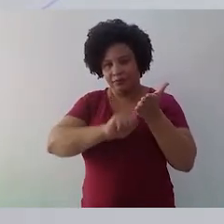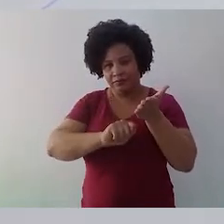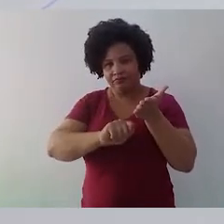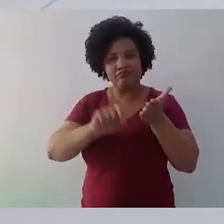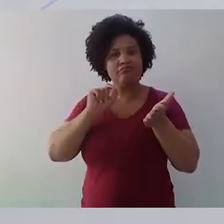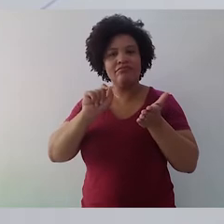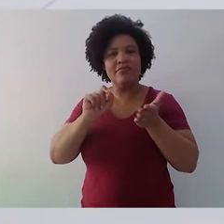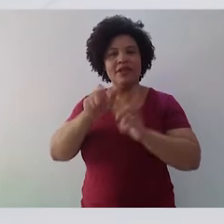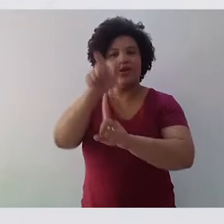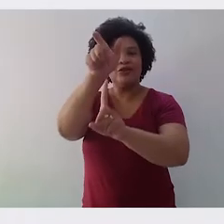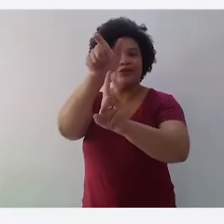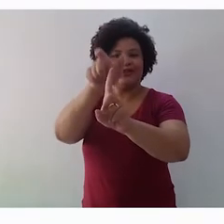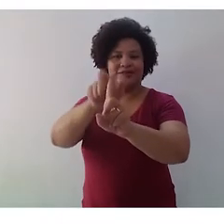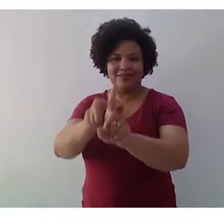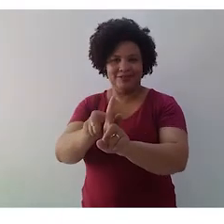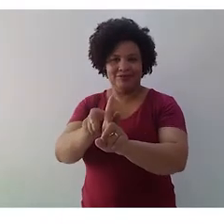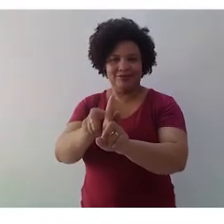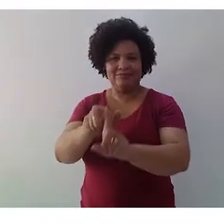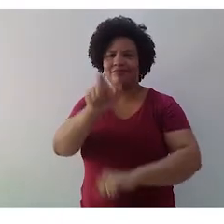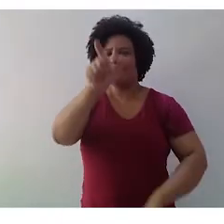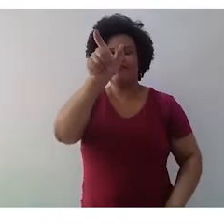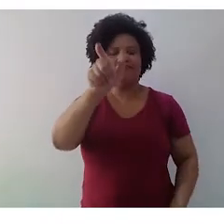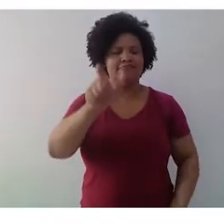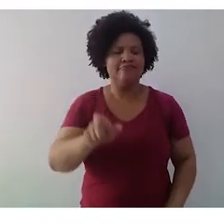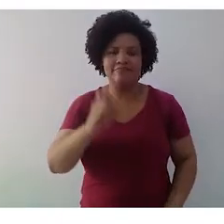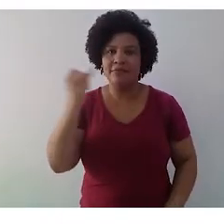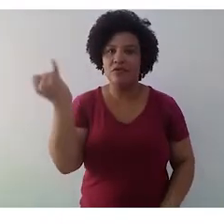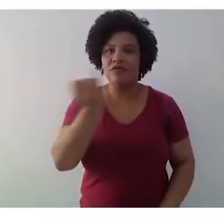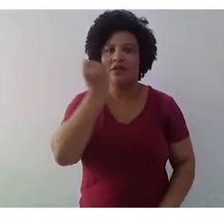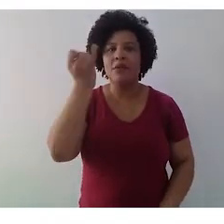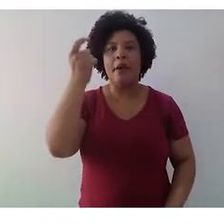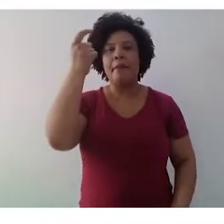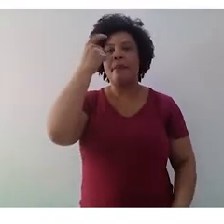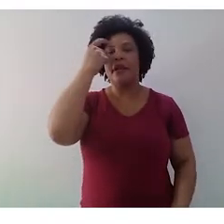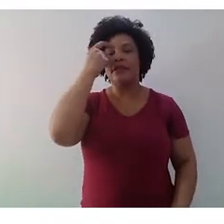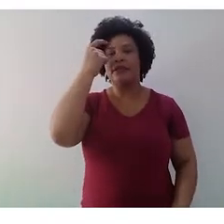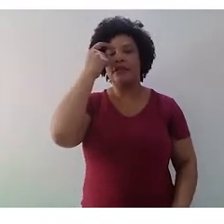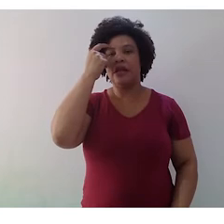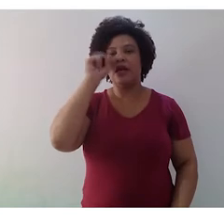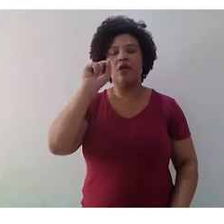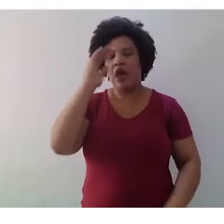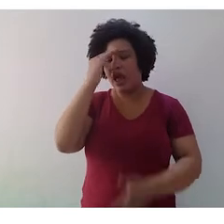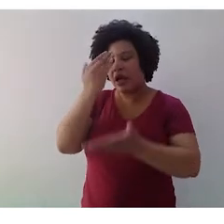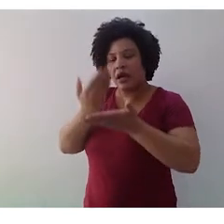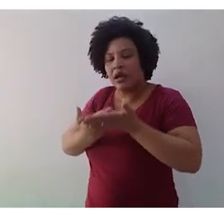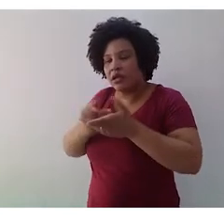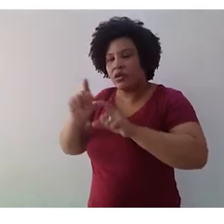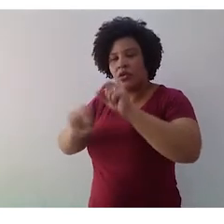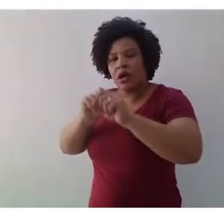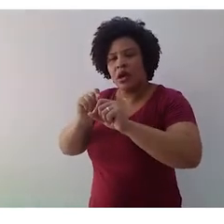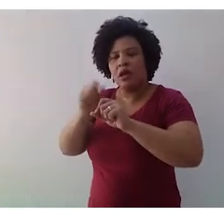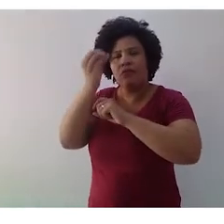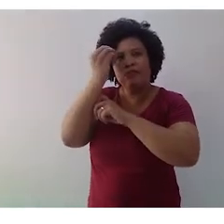sujeito. E aí, é absolutamente fundamental eu pensar quais são as crenças, quais são os